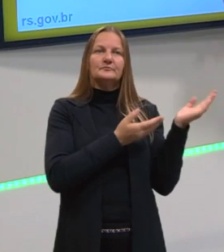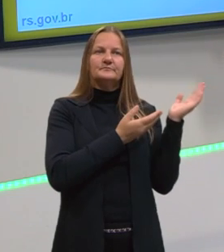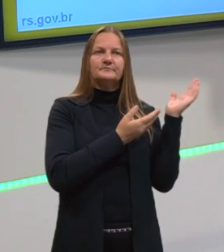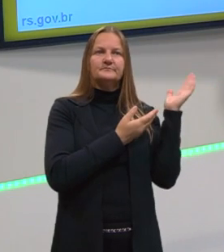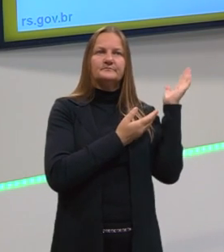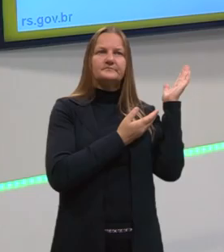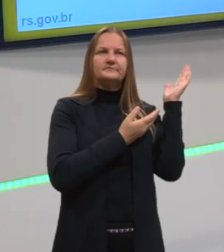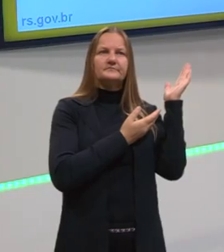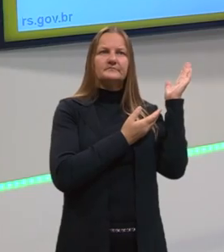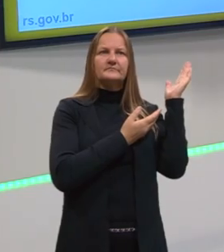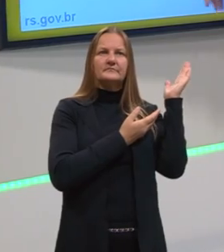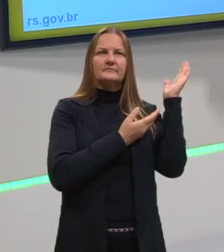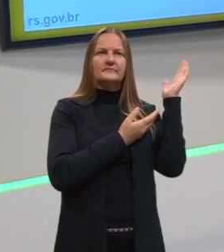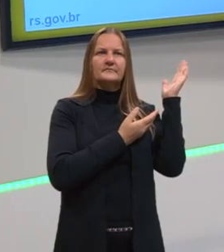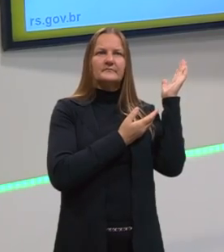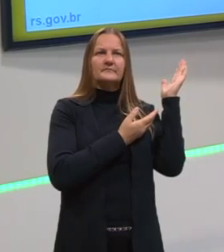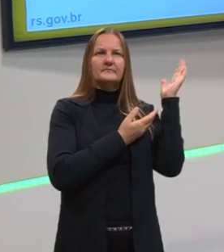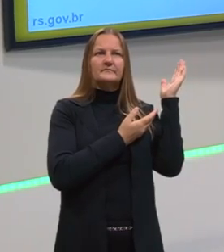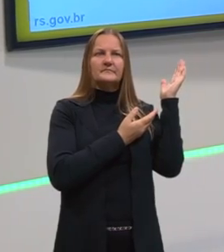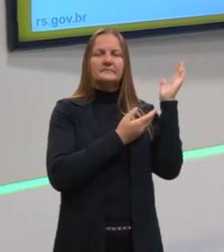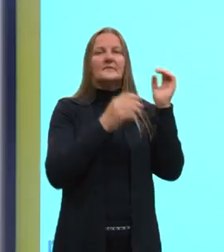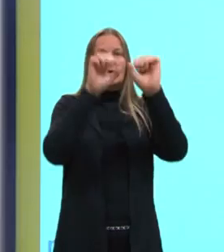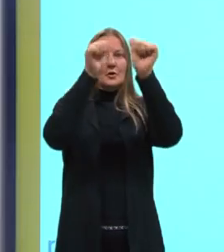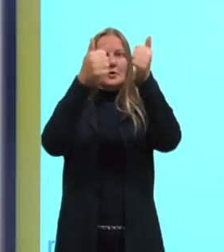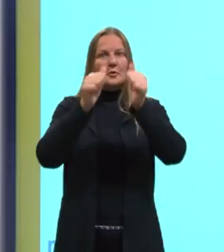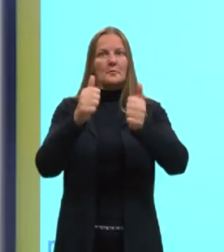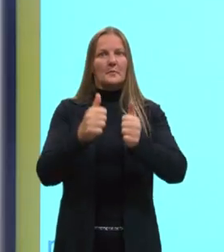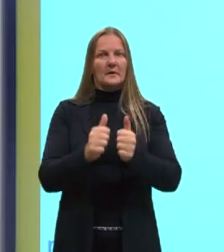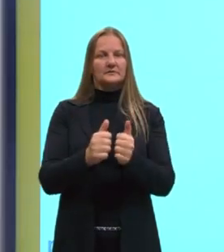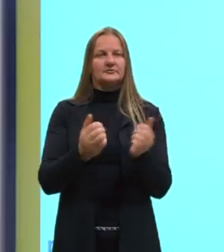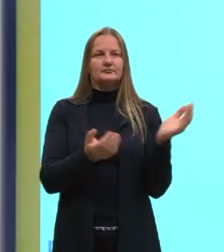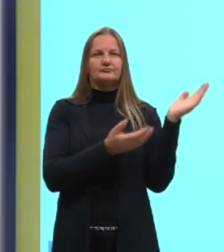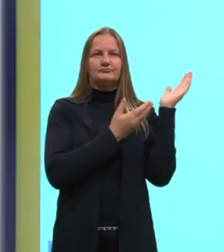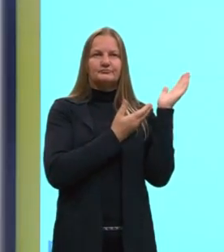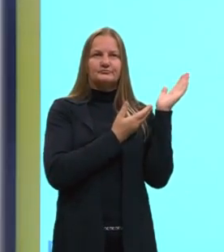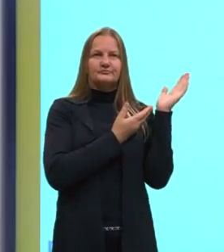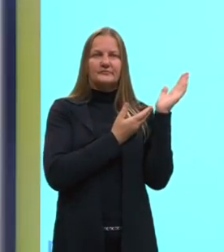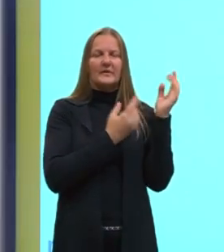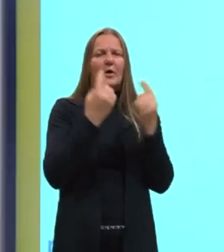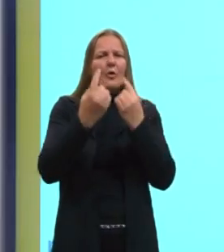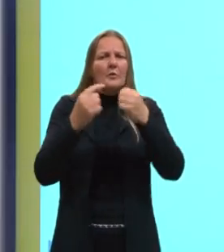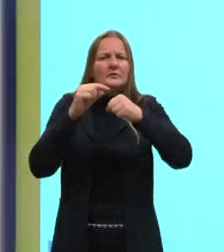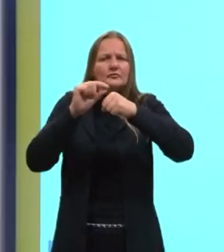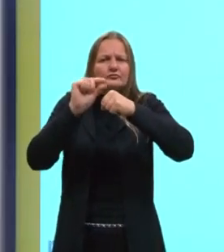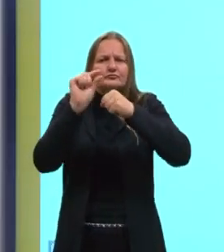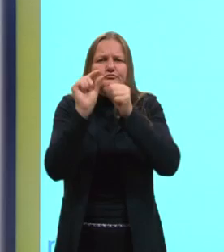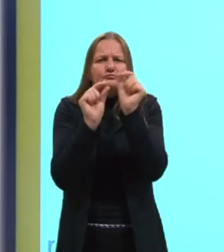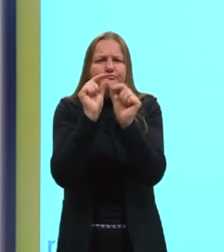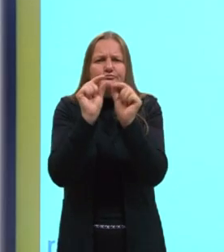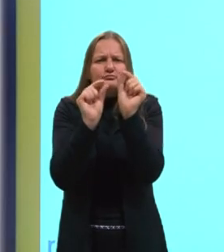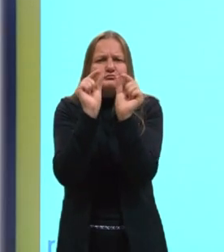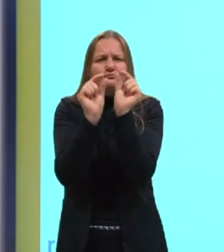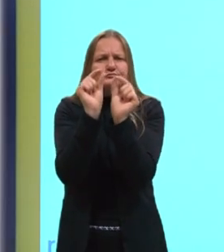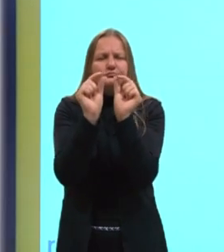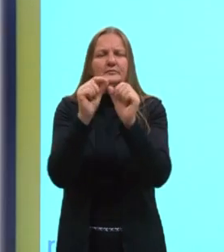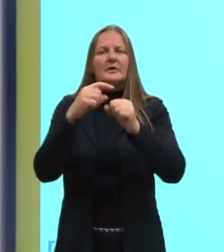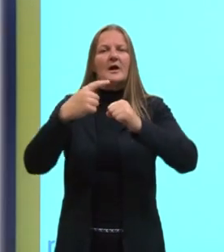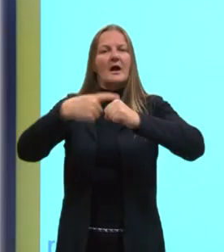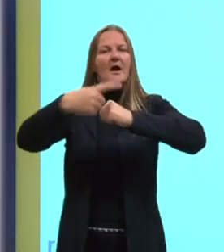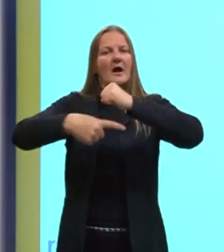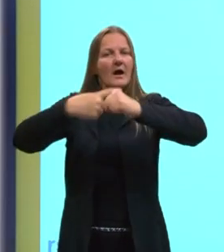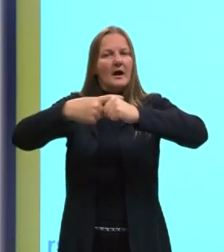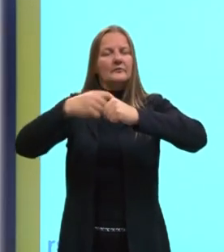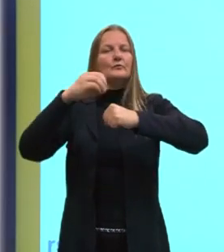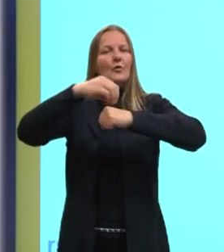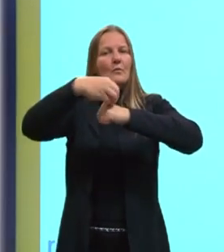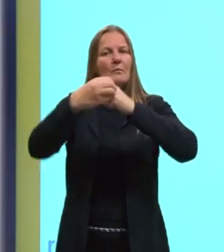qualquer, representado aqui nessa imagem. Aí aqui a gente representou algumas partículas. A pode chamar de átomos, de moléculas,